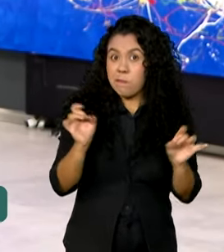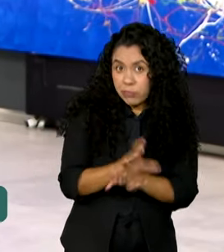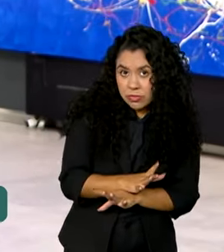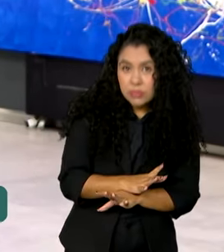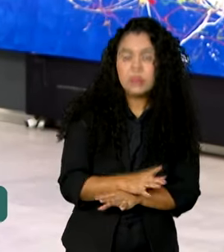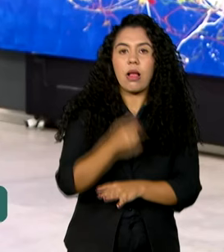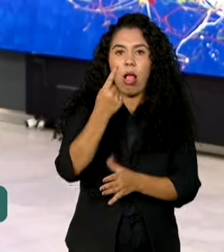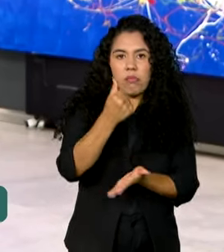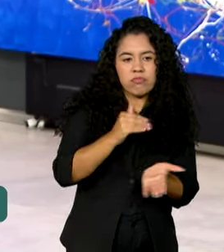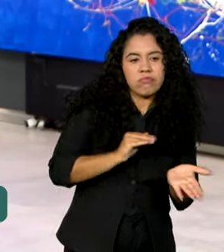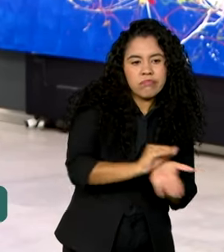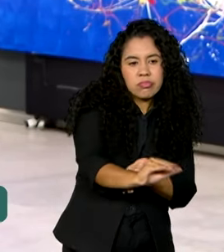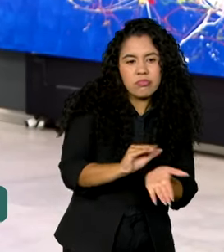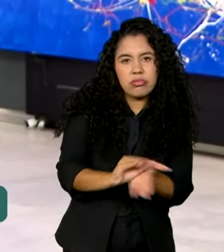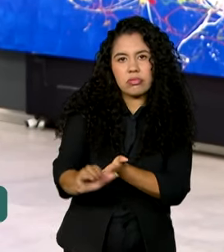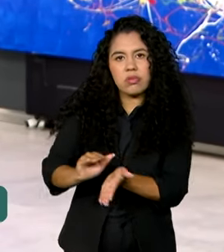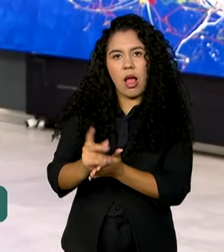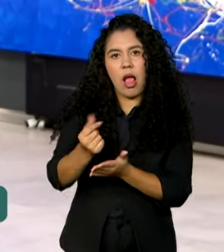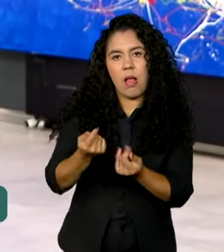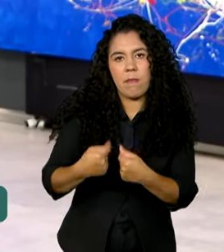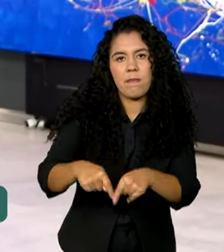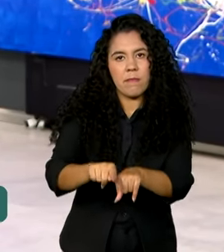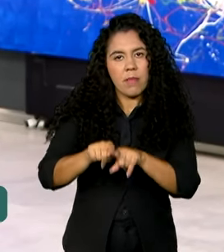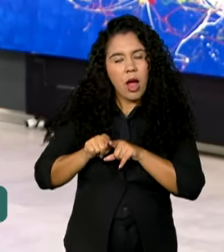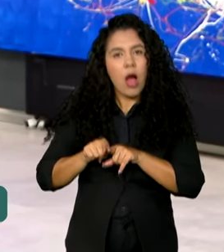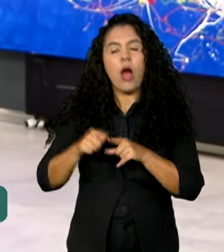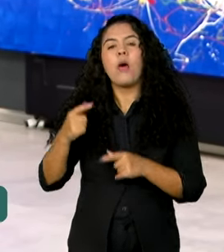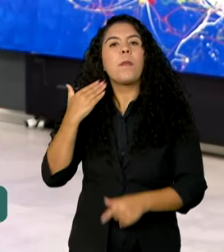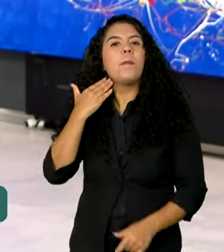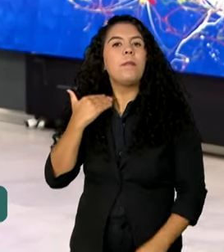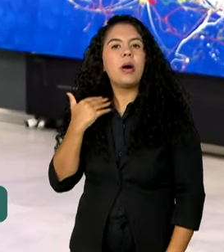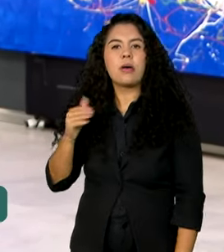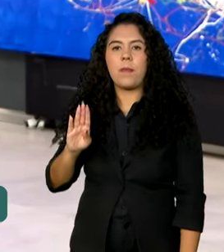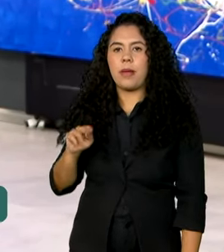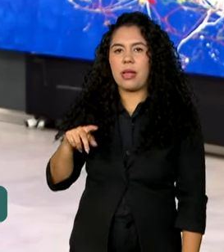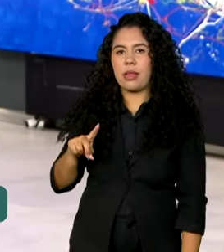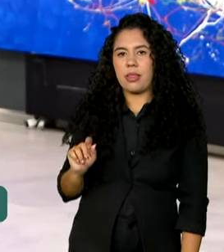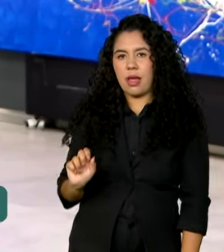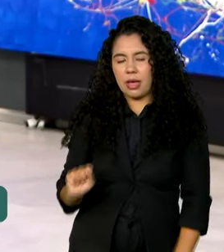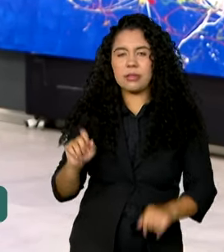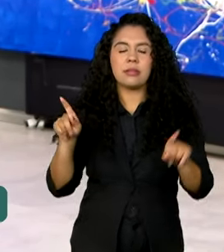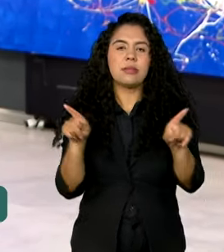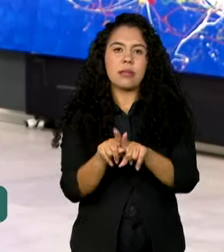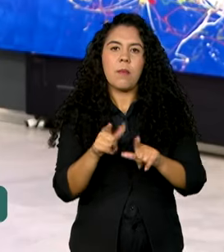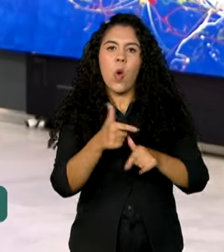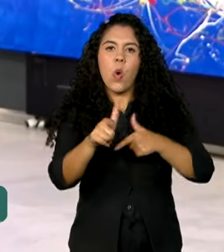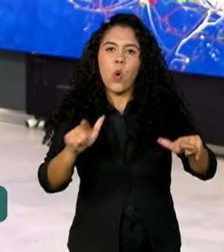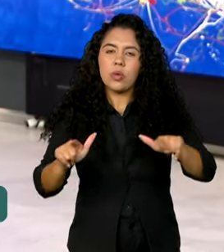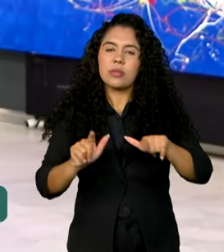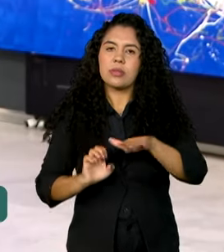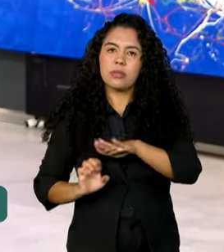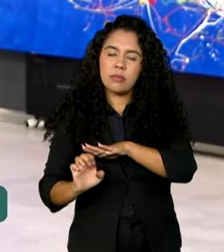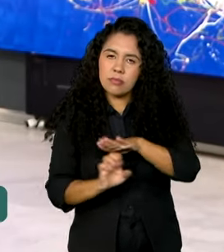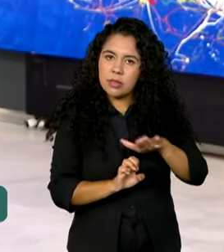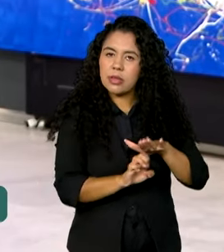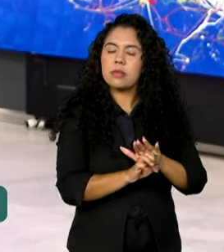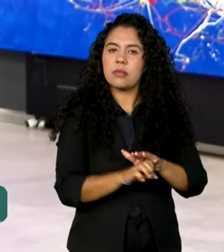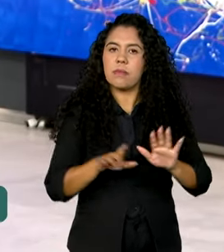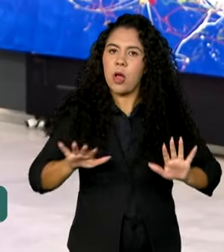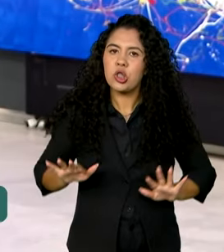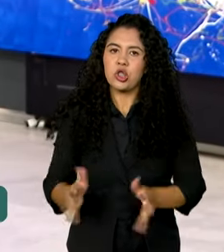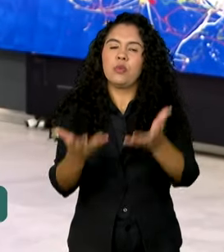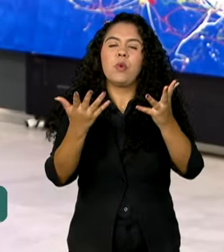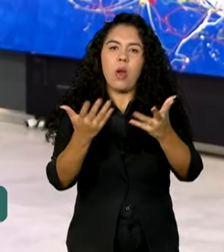os financiamentos serão realizados pelo BNDES e outras entidades de estímulo à indústria com